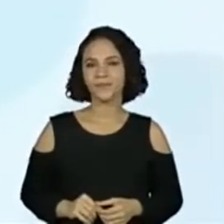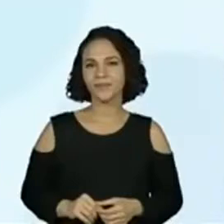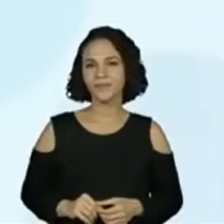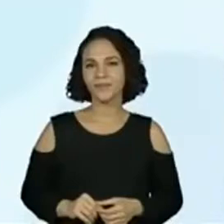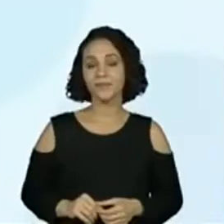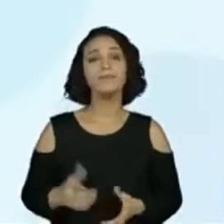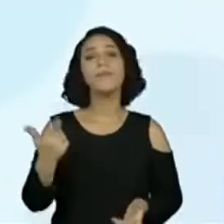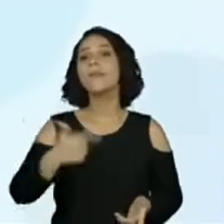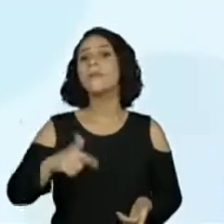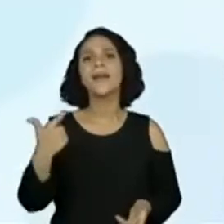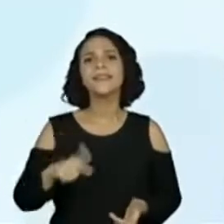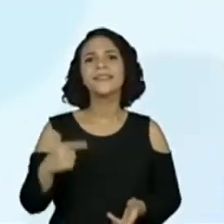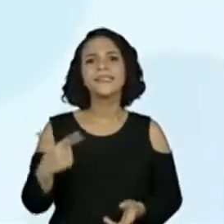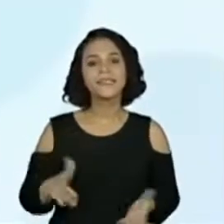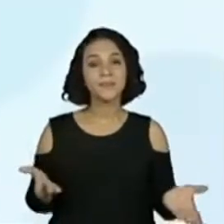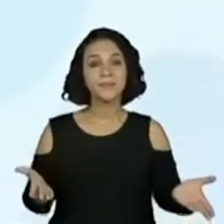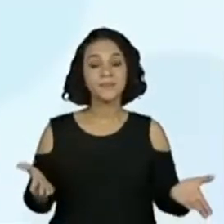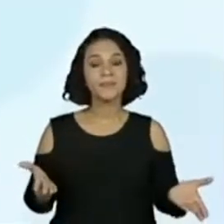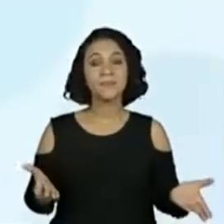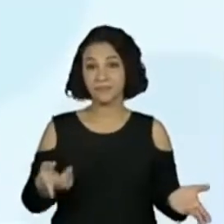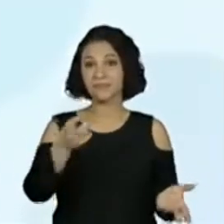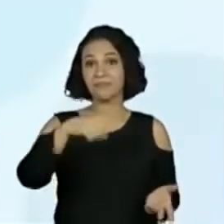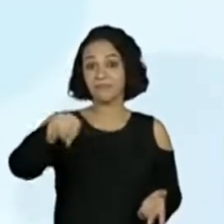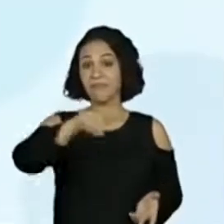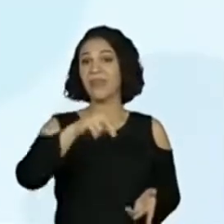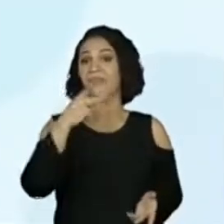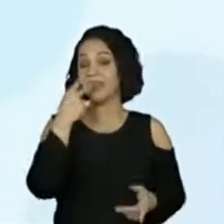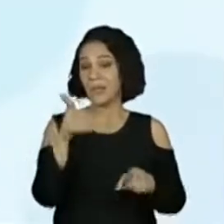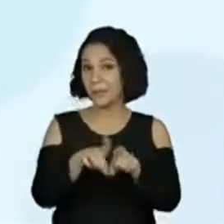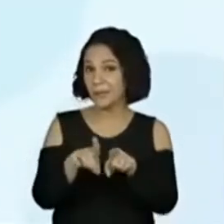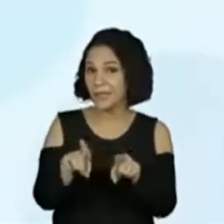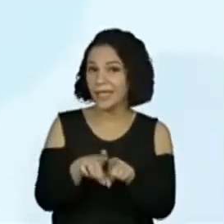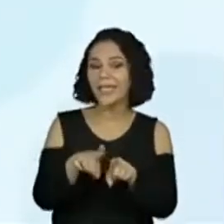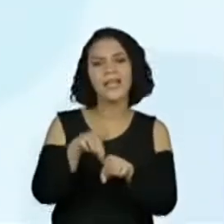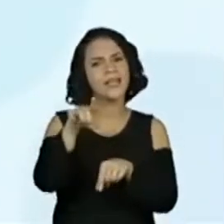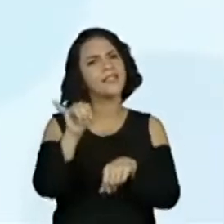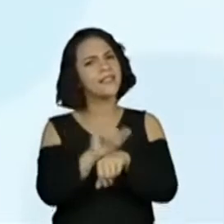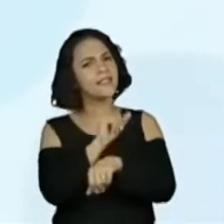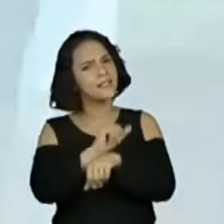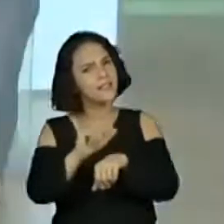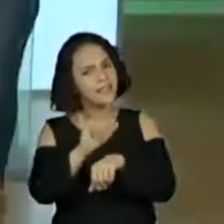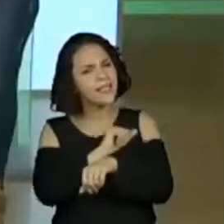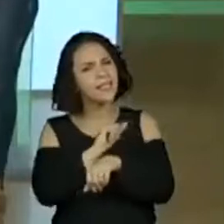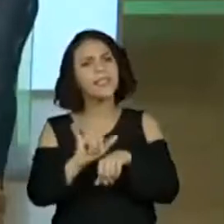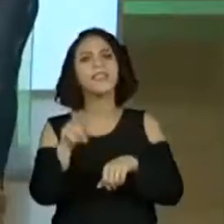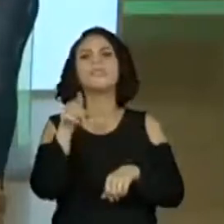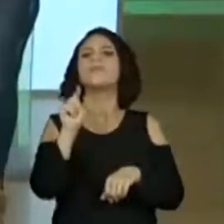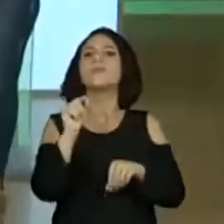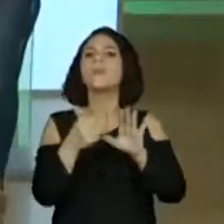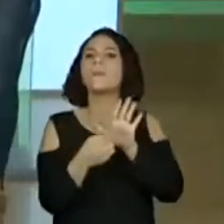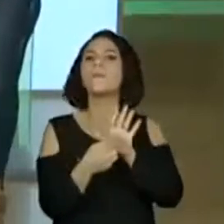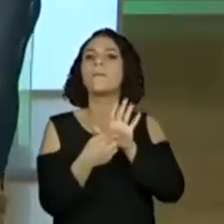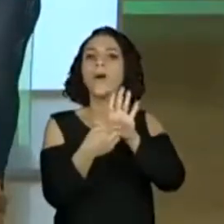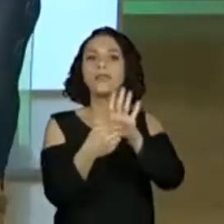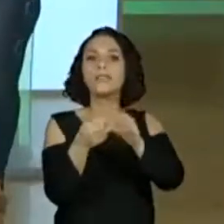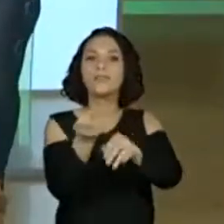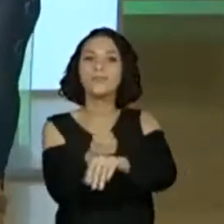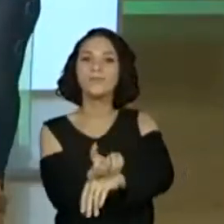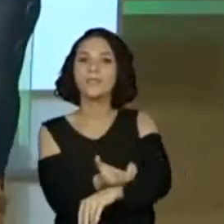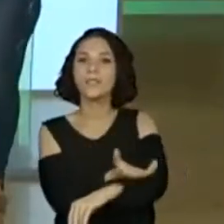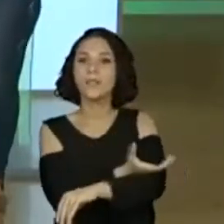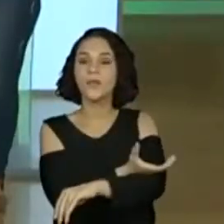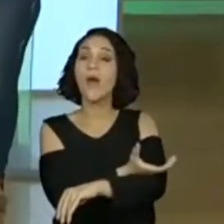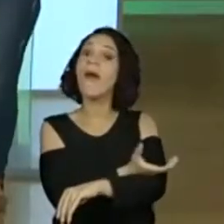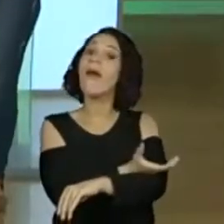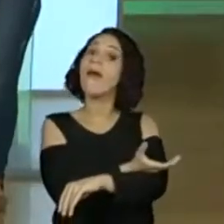O que mais, professora Serana? Estão falando também, professora Kelly, que esse recurso é muito utilizado para apresentar as emoções.